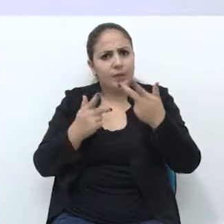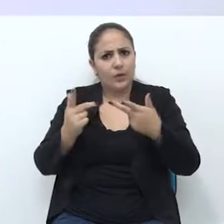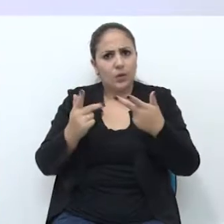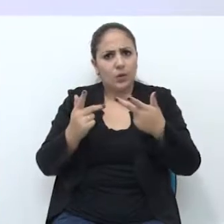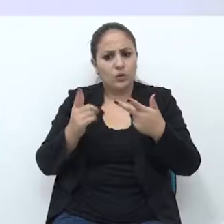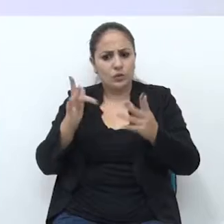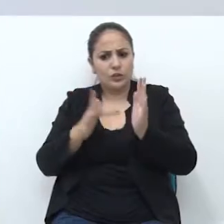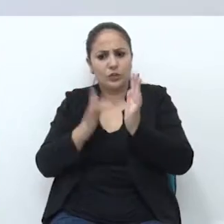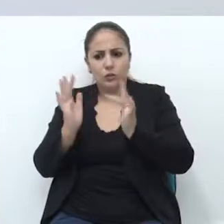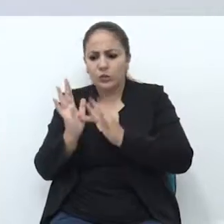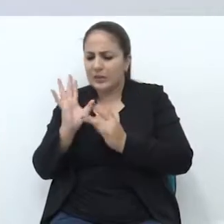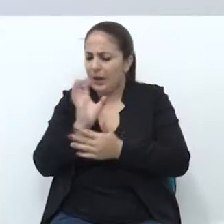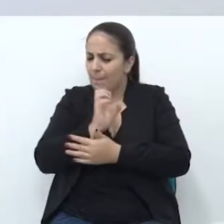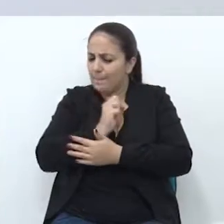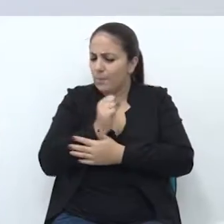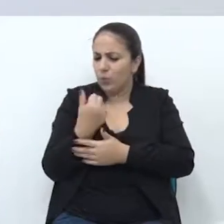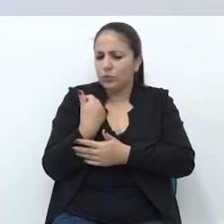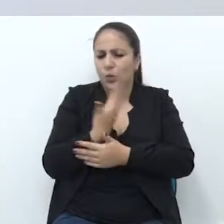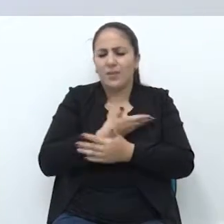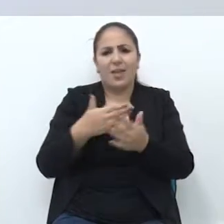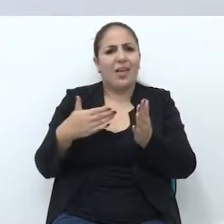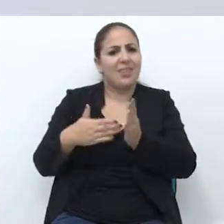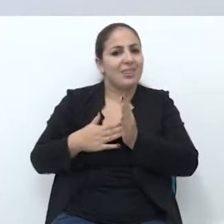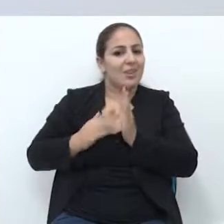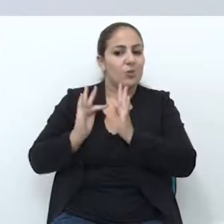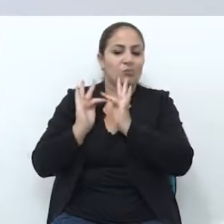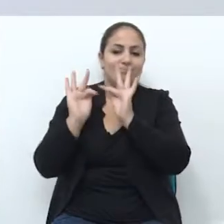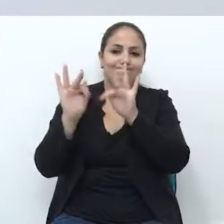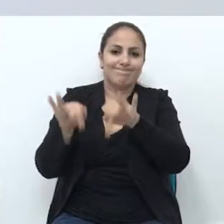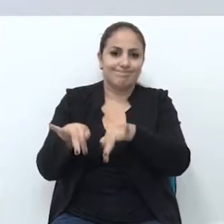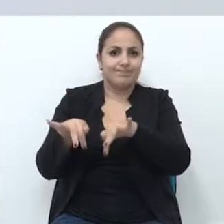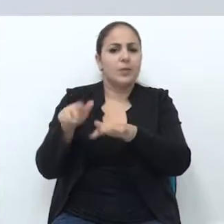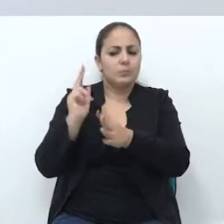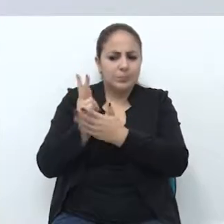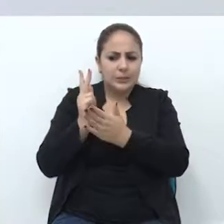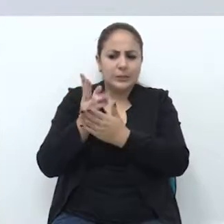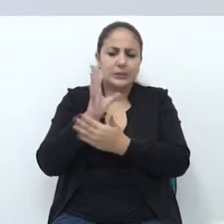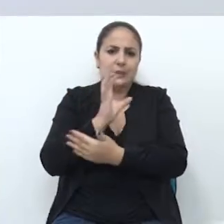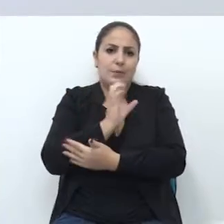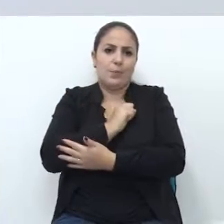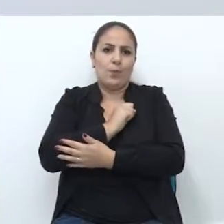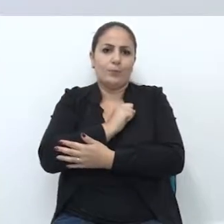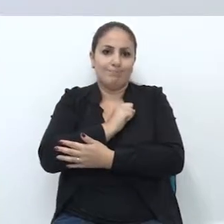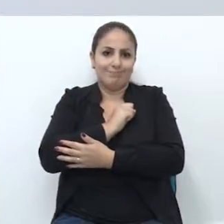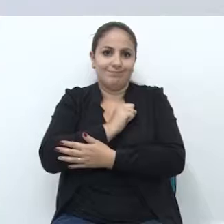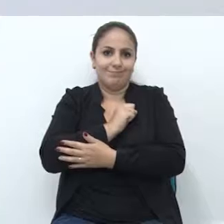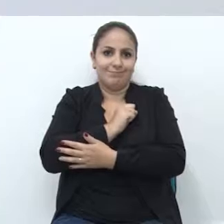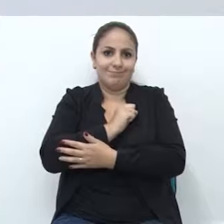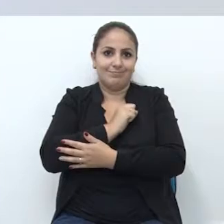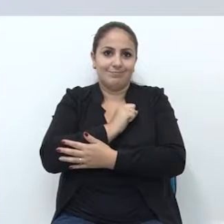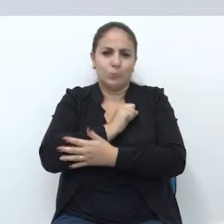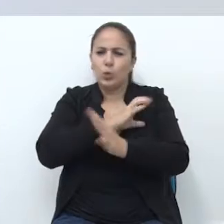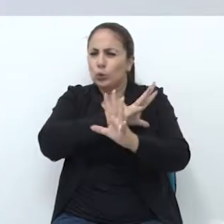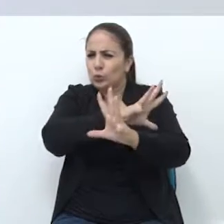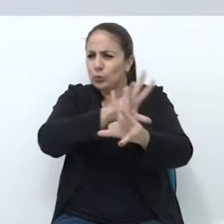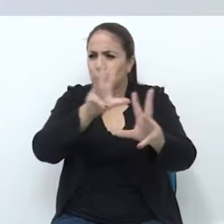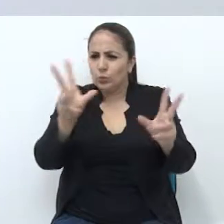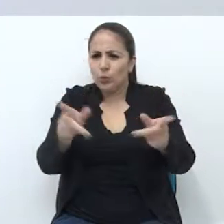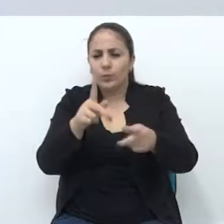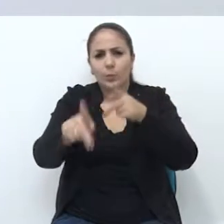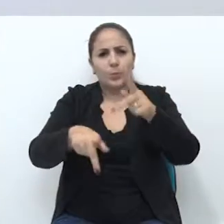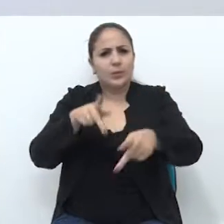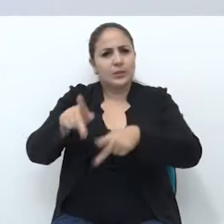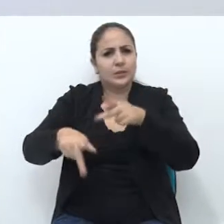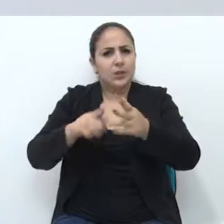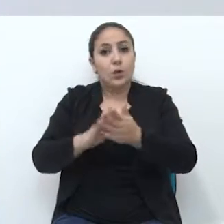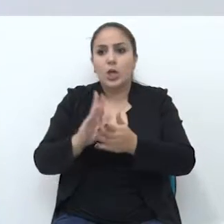amou-nos até o fim. Até o fim, Ele manteve o seu amor pela humanidade e, em nenhum momento, Ele voltou